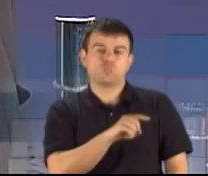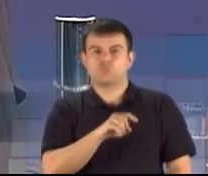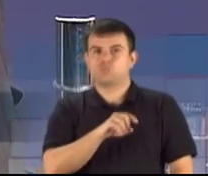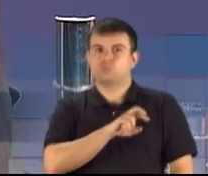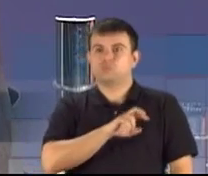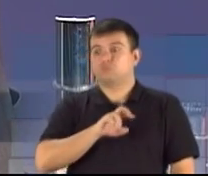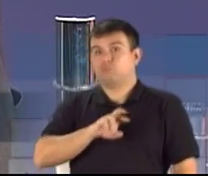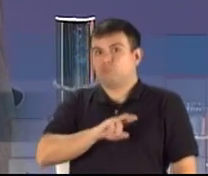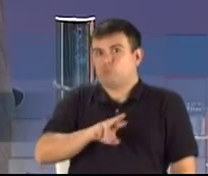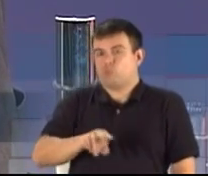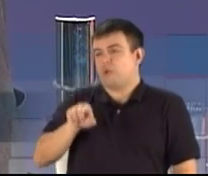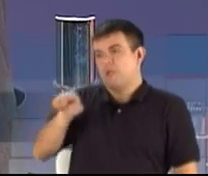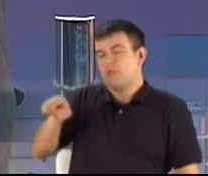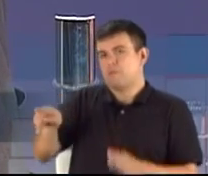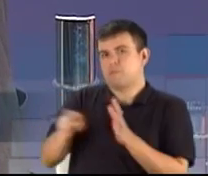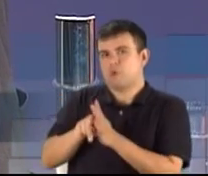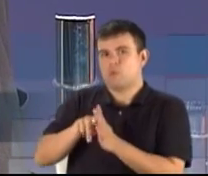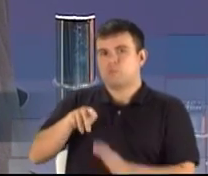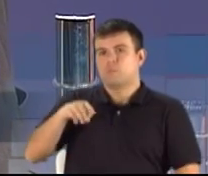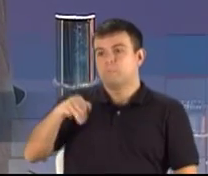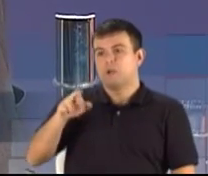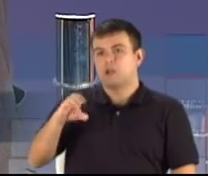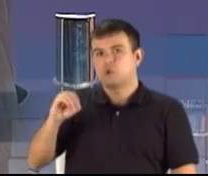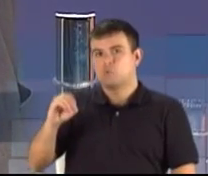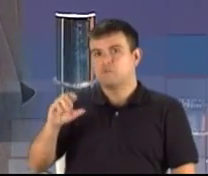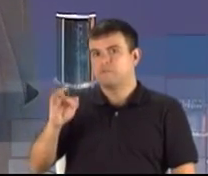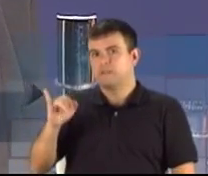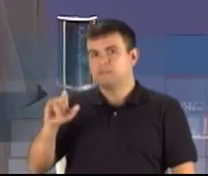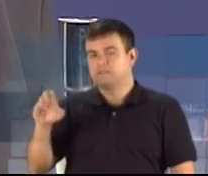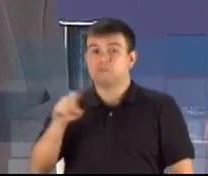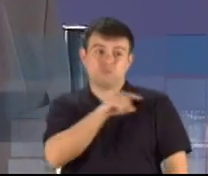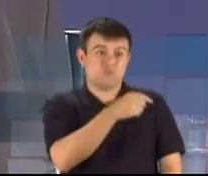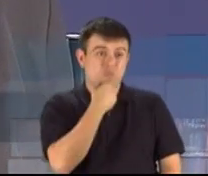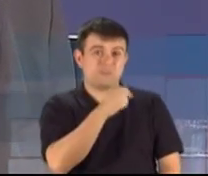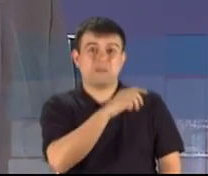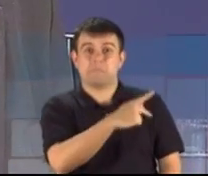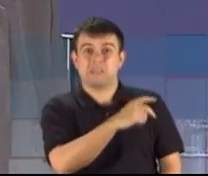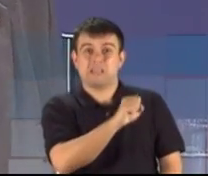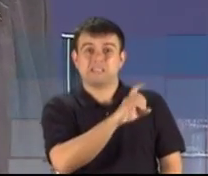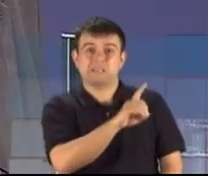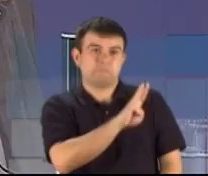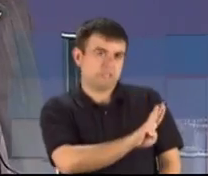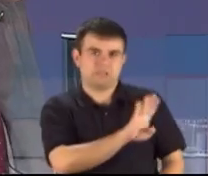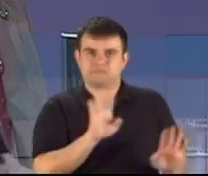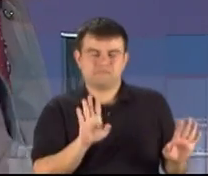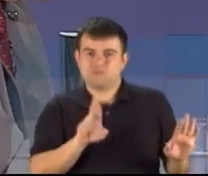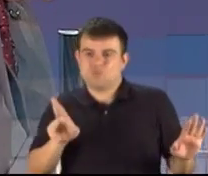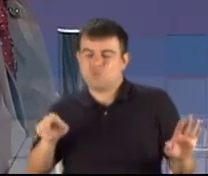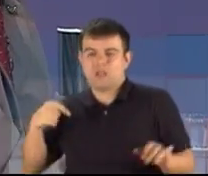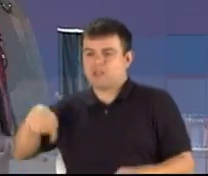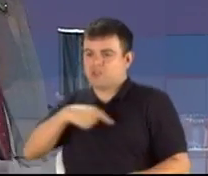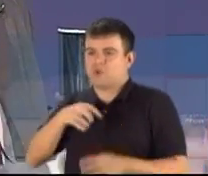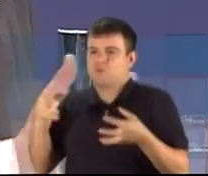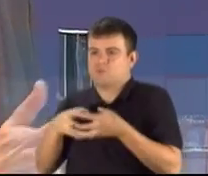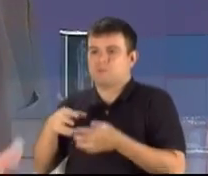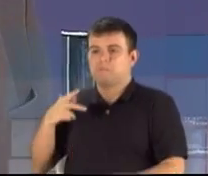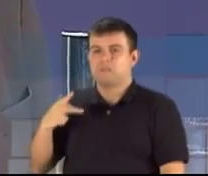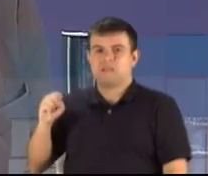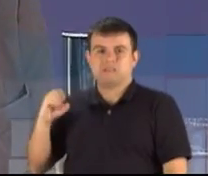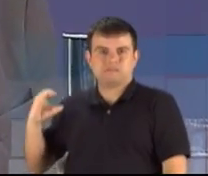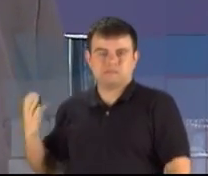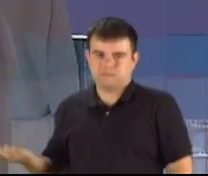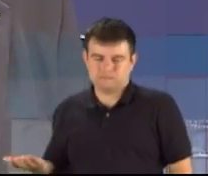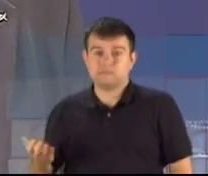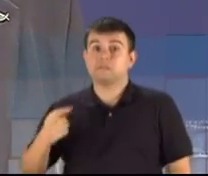PSDB, meu candidato Sartori, PSDB de Goiás. Em segundo lugar, eu quero dizer ao povo